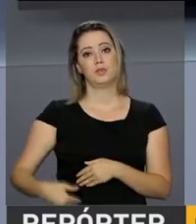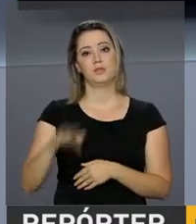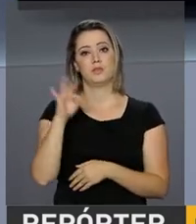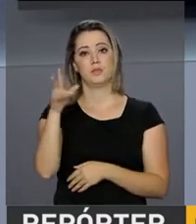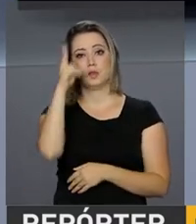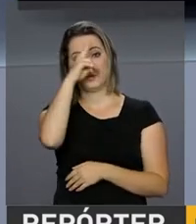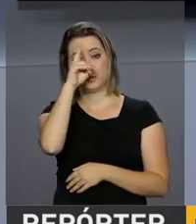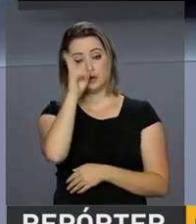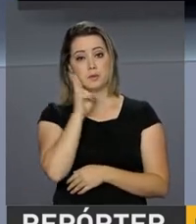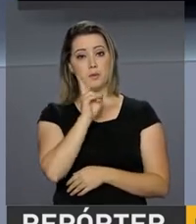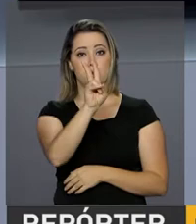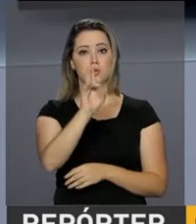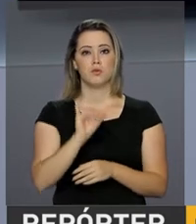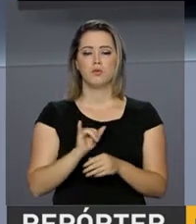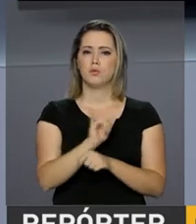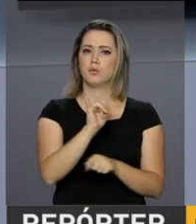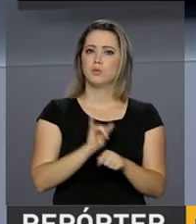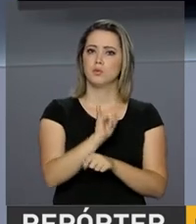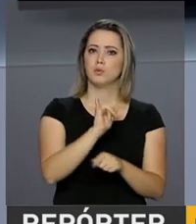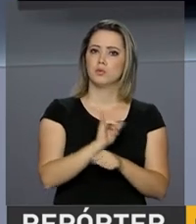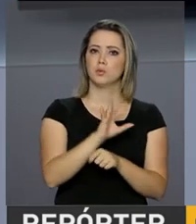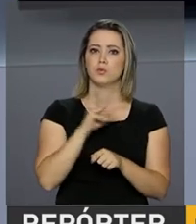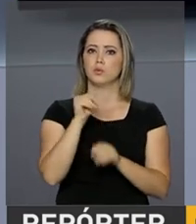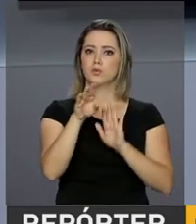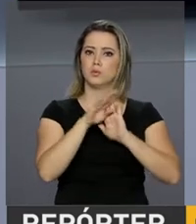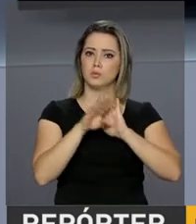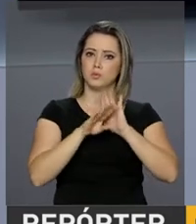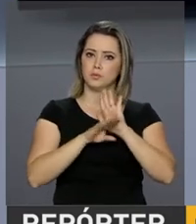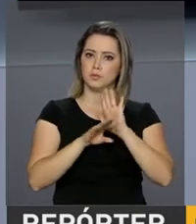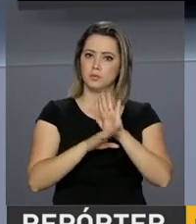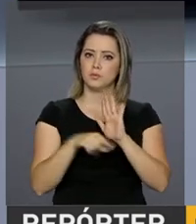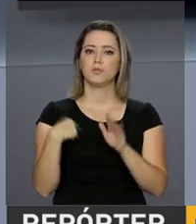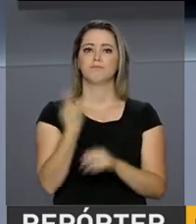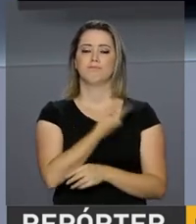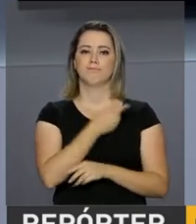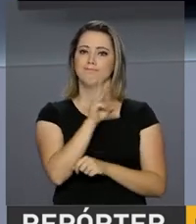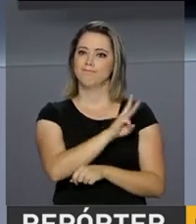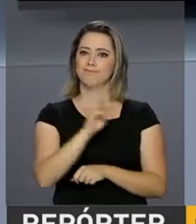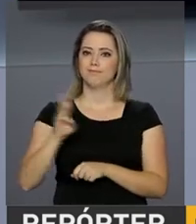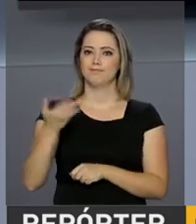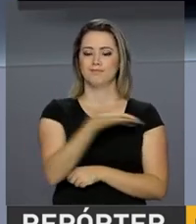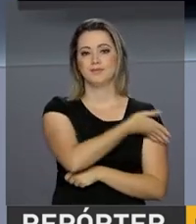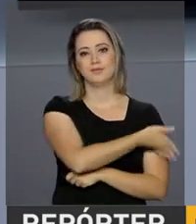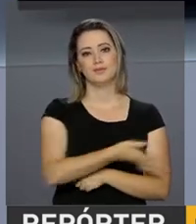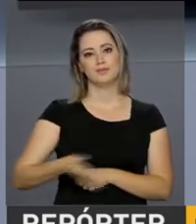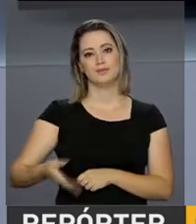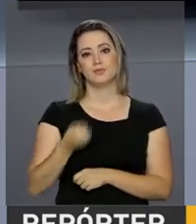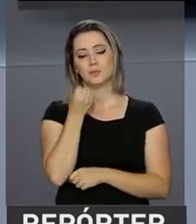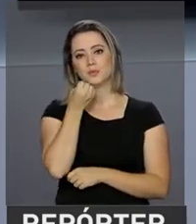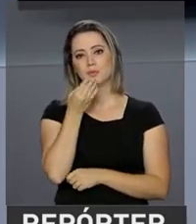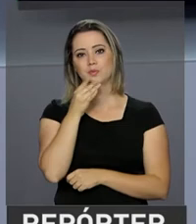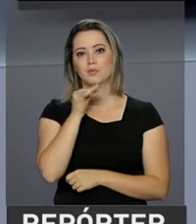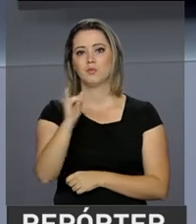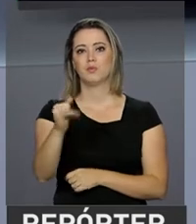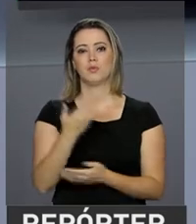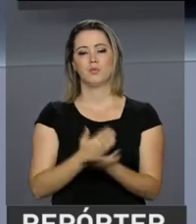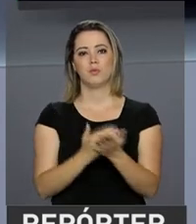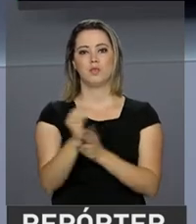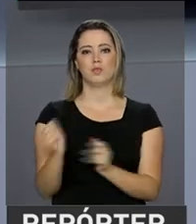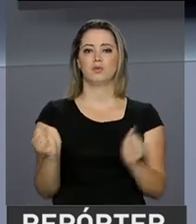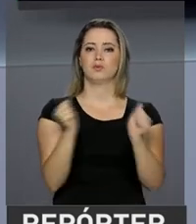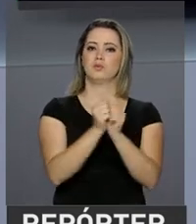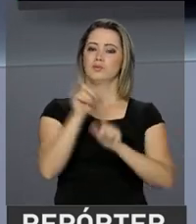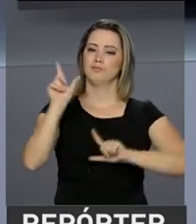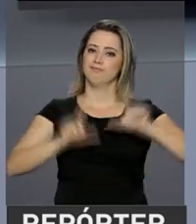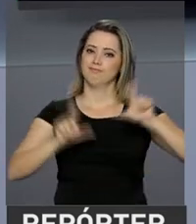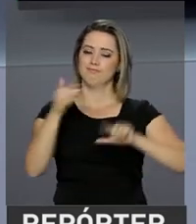Lembrando que você pode rever as reportagens no YouTube e toda a nossa programação também está na internet. Um bom dia para você e continue com a